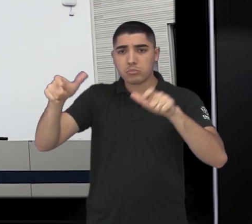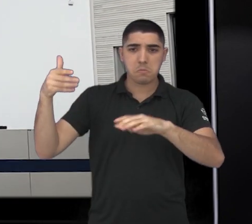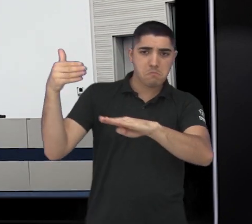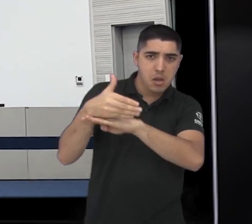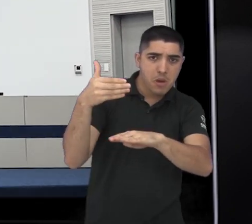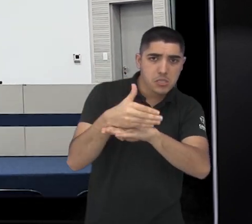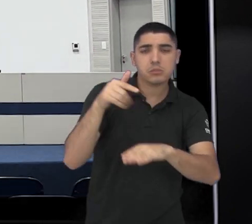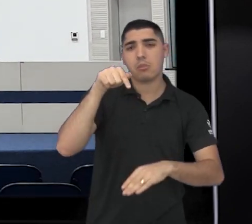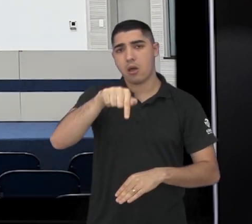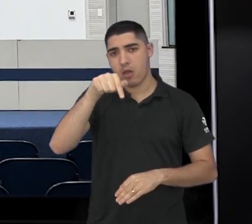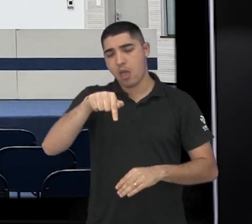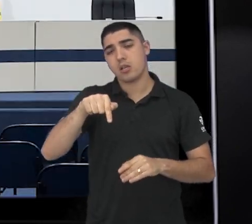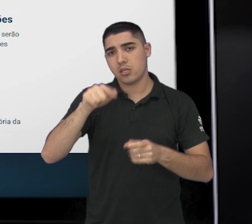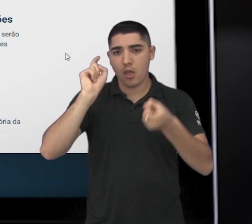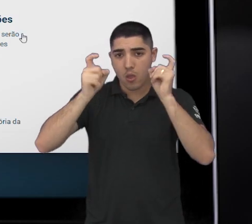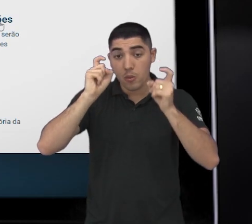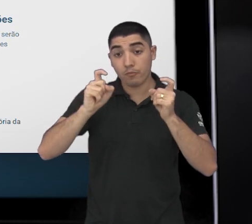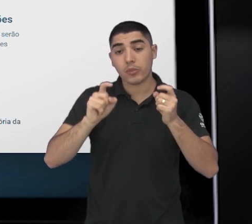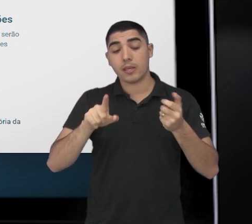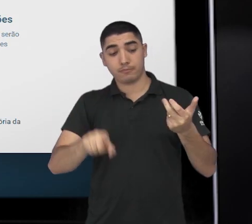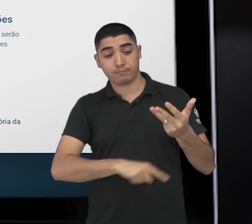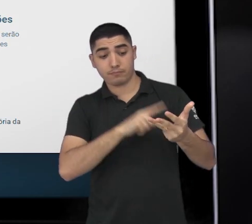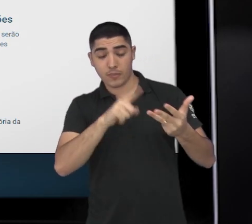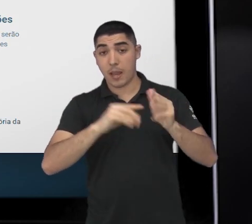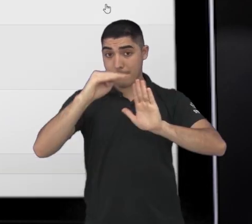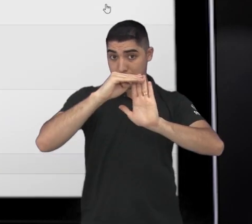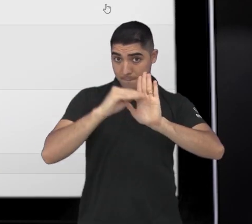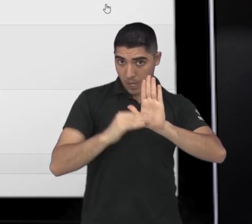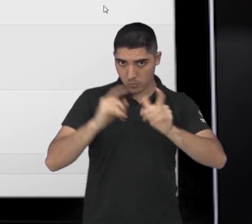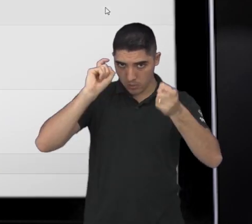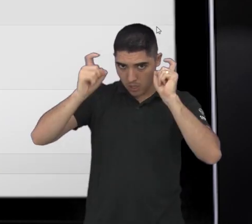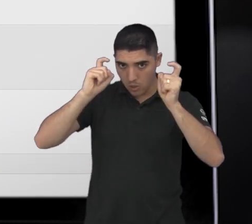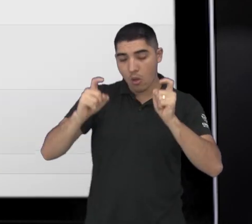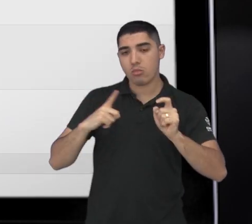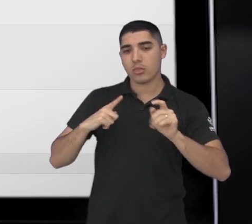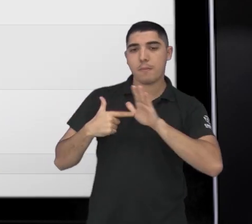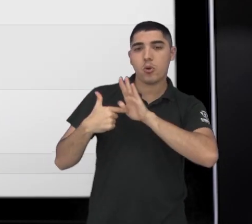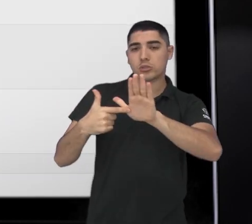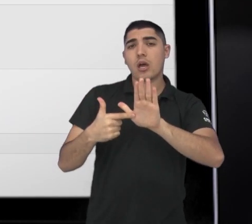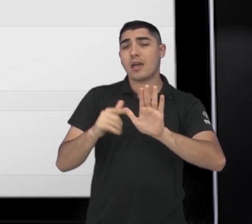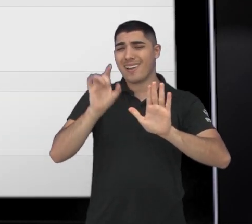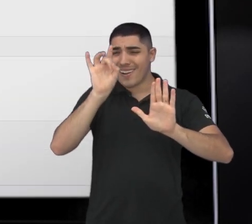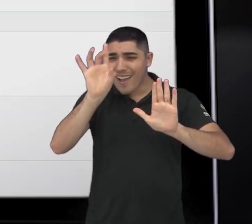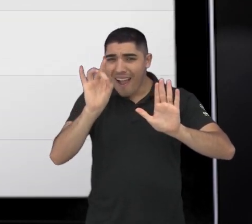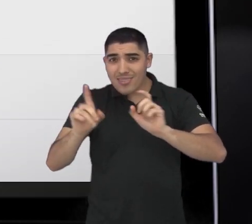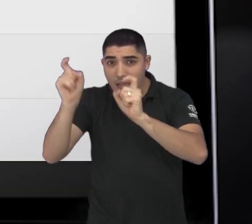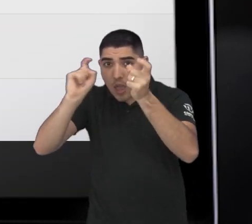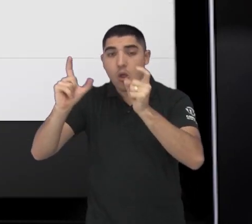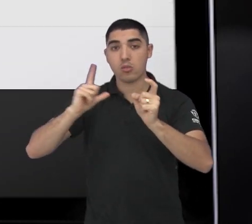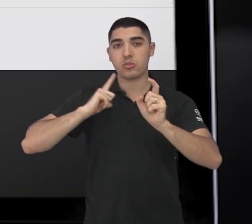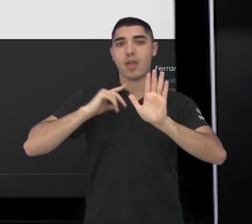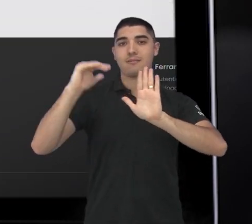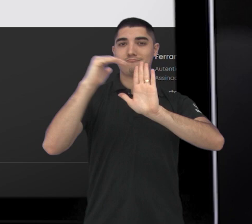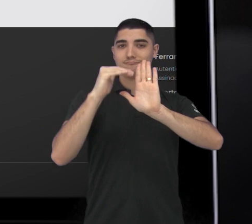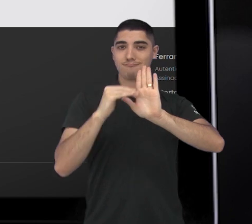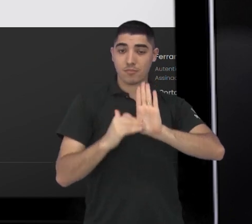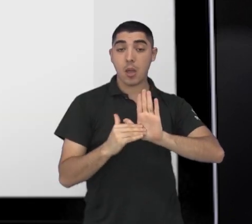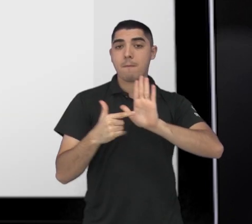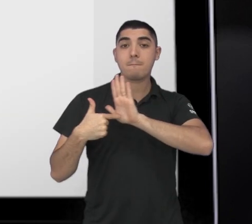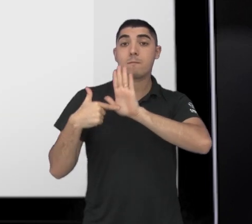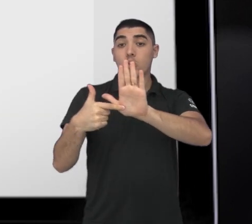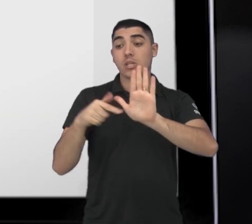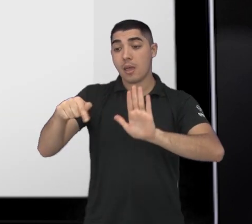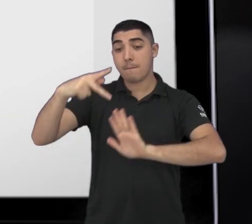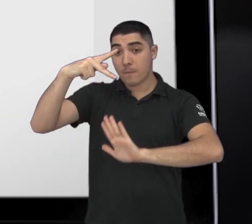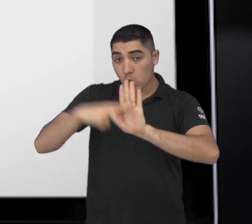parlamentares nas sessões plenárias. Ao acessar as pautas das sessões, o internauta encontra a pauta de cada sessão realizada na Câmara,